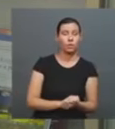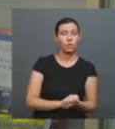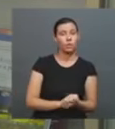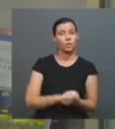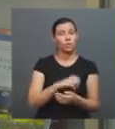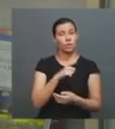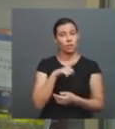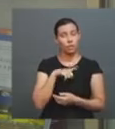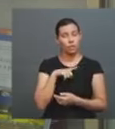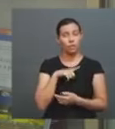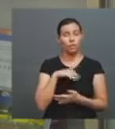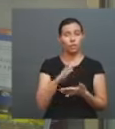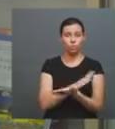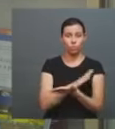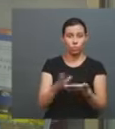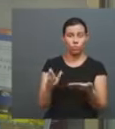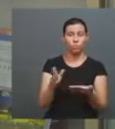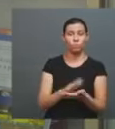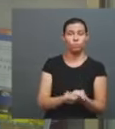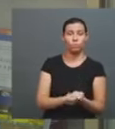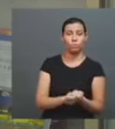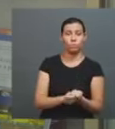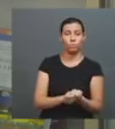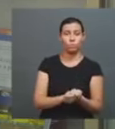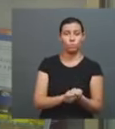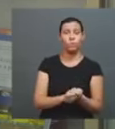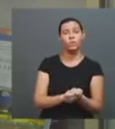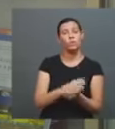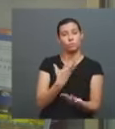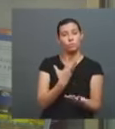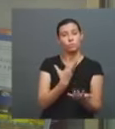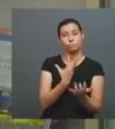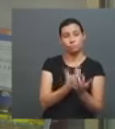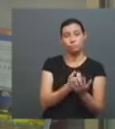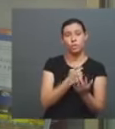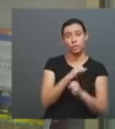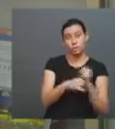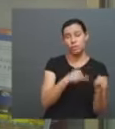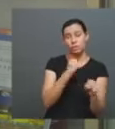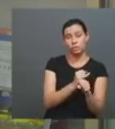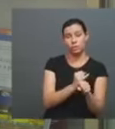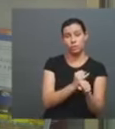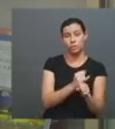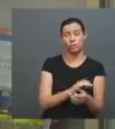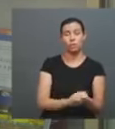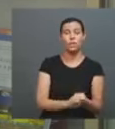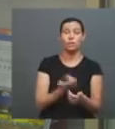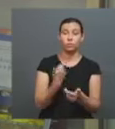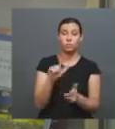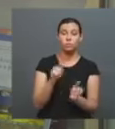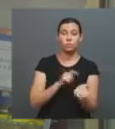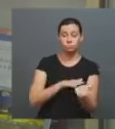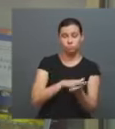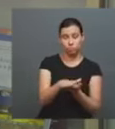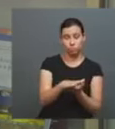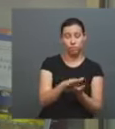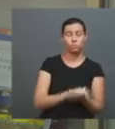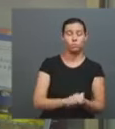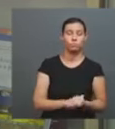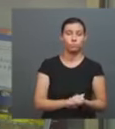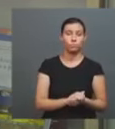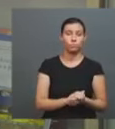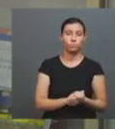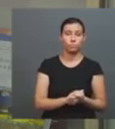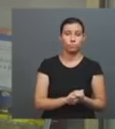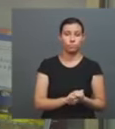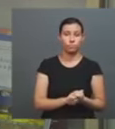Desses livros, alguns serão exclusivamente digitais e outros serão digitais e impressos, conforme a necessidade, às vezes